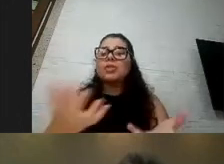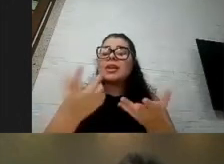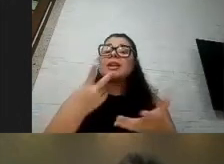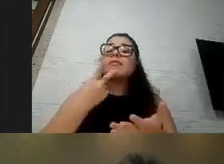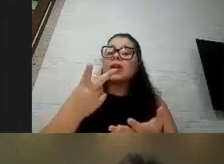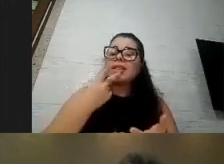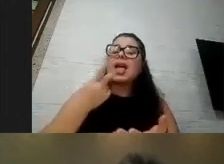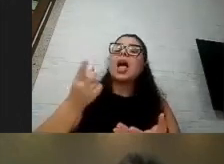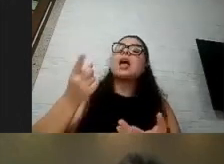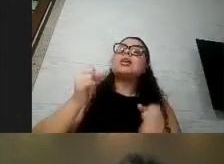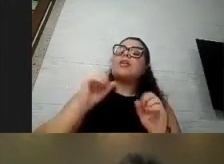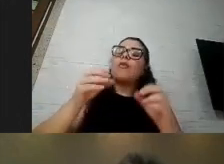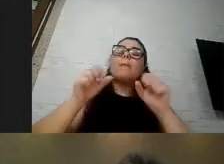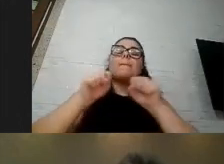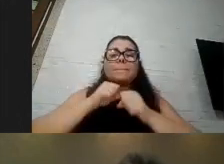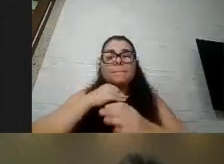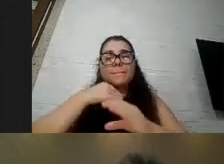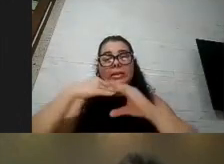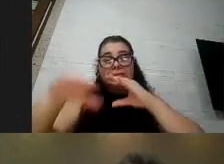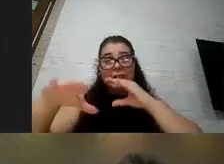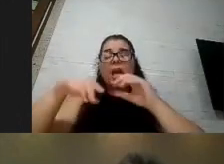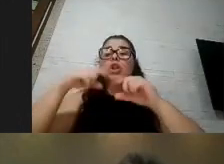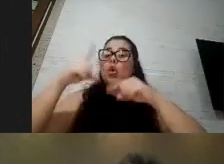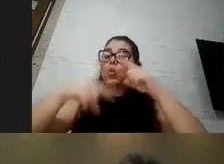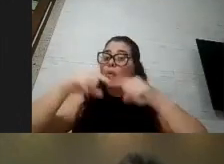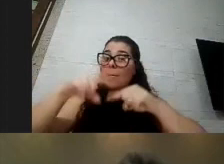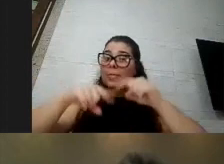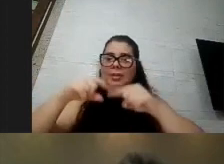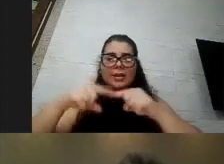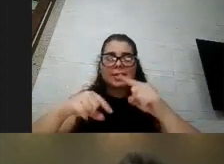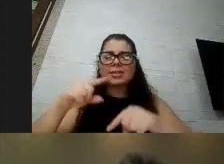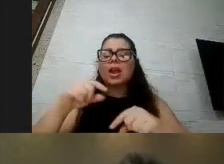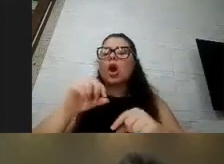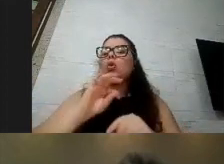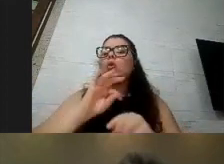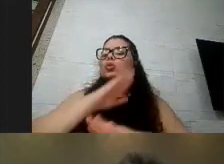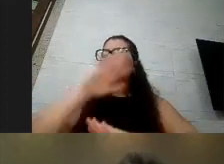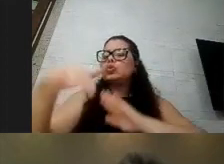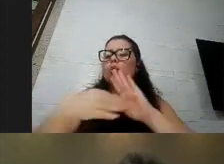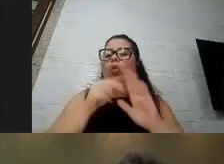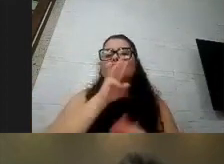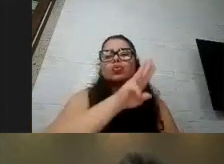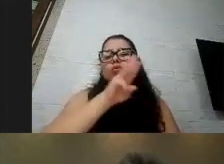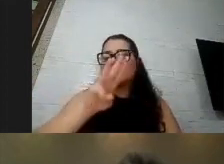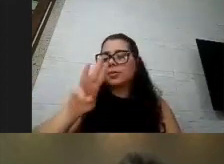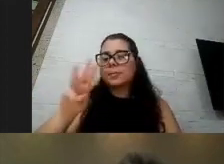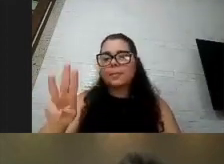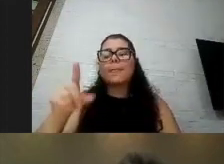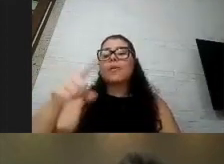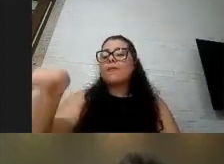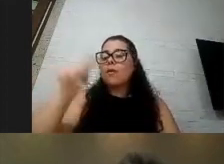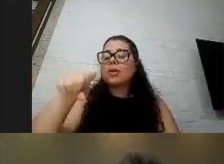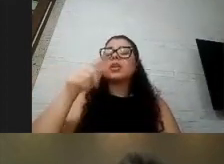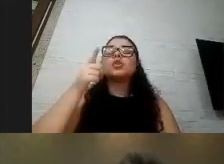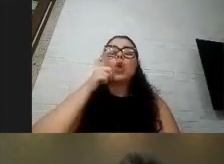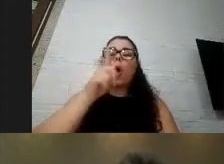disponibilizar o material complementar lá no curso esses links e referências que a doutora Ana Cláudia também foi trazendo na apresentação